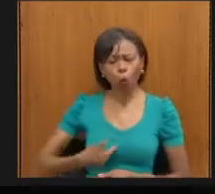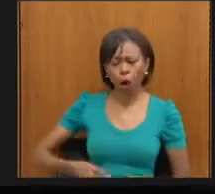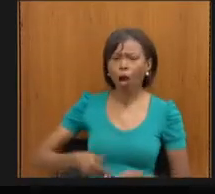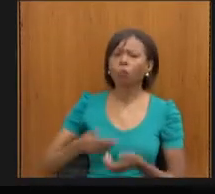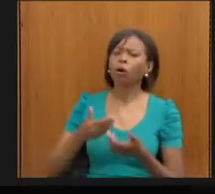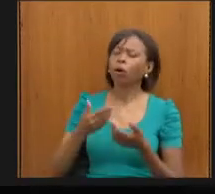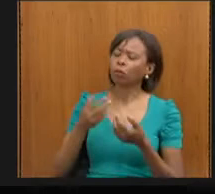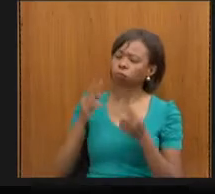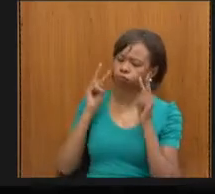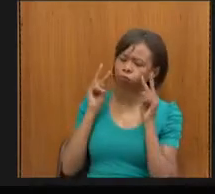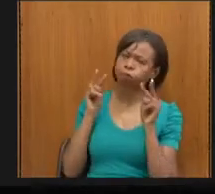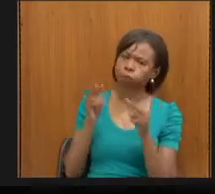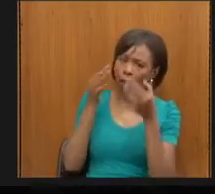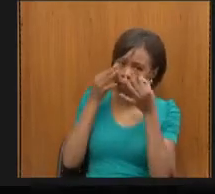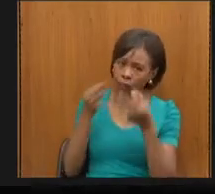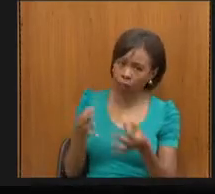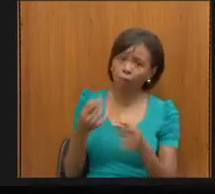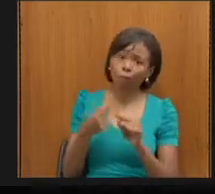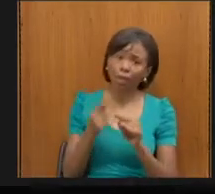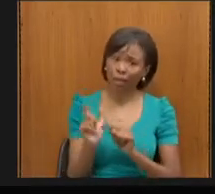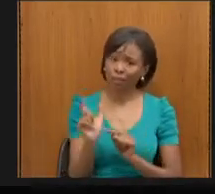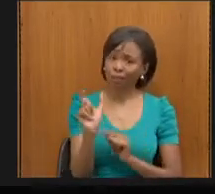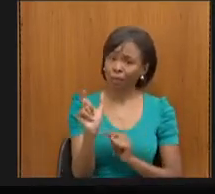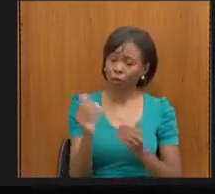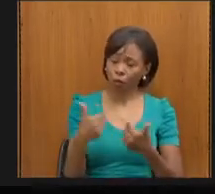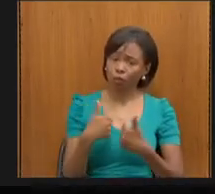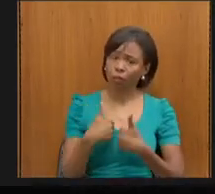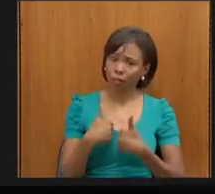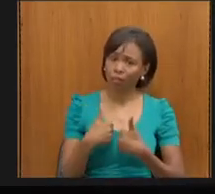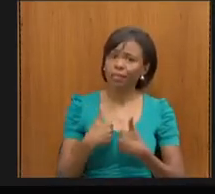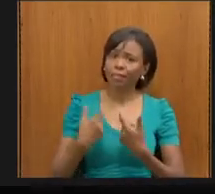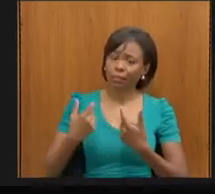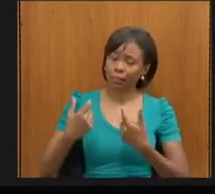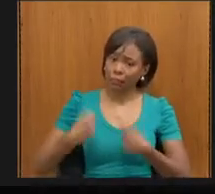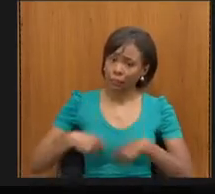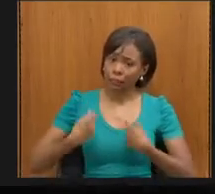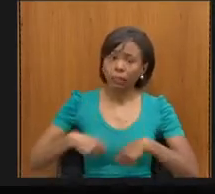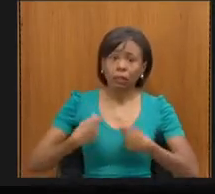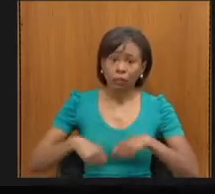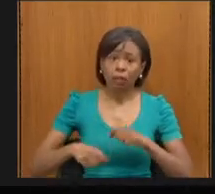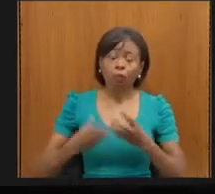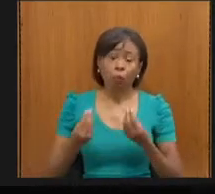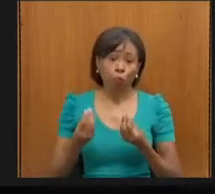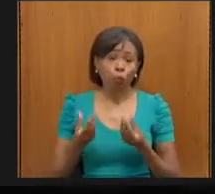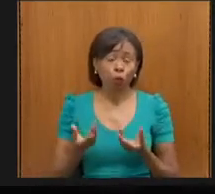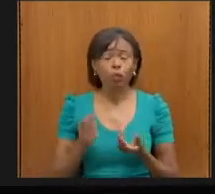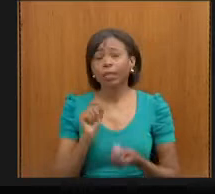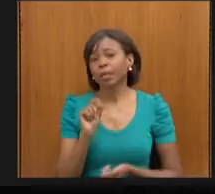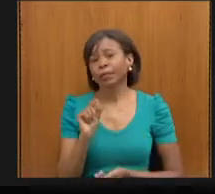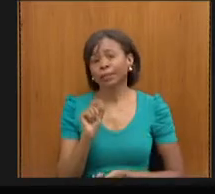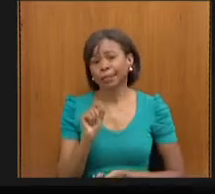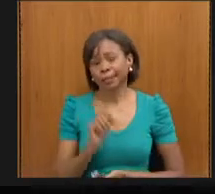ressaltada dentro do grupo das pessoas com deficiência, que é o não nos chamarmos